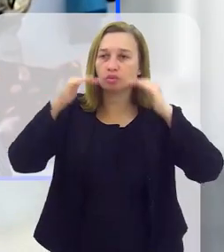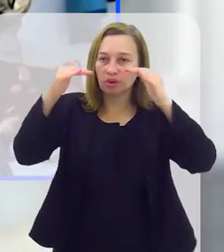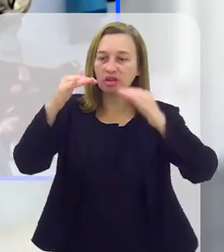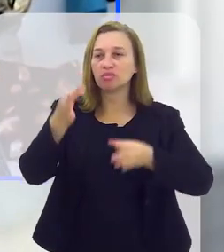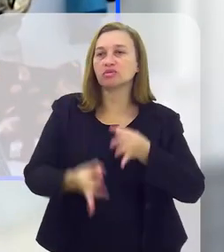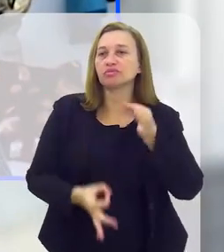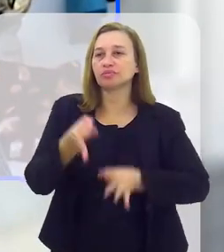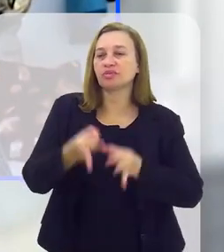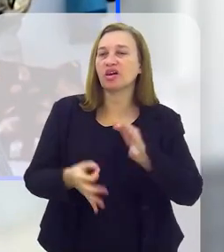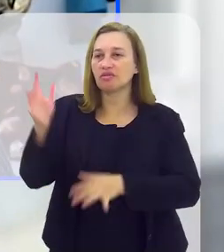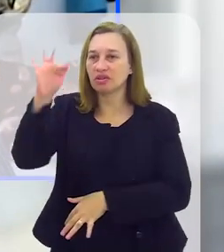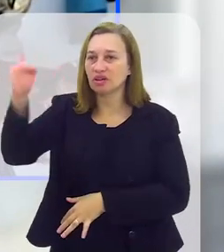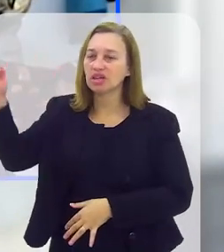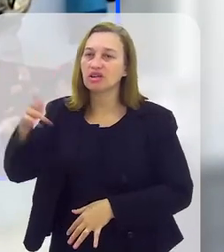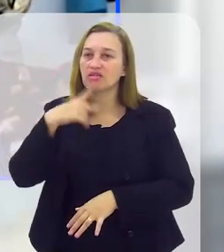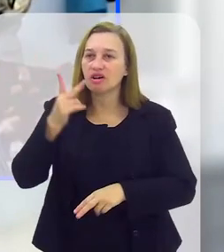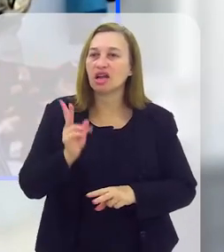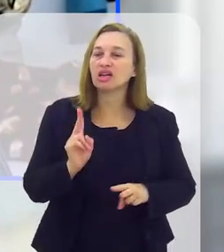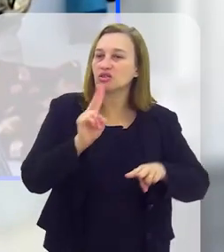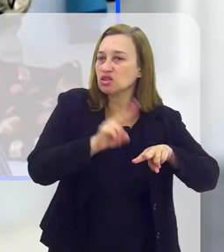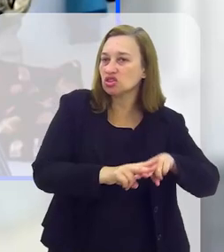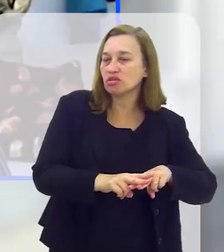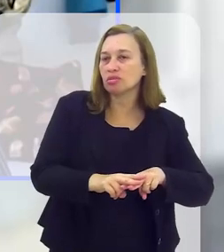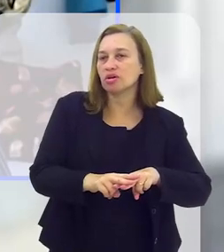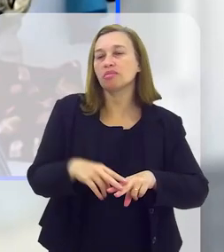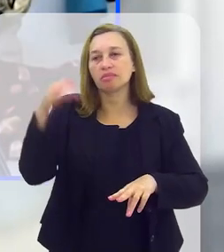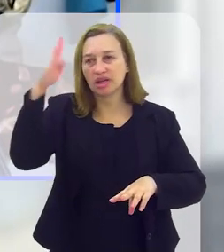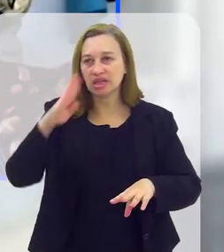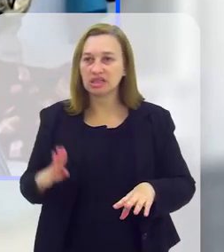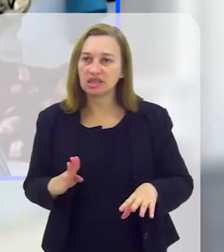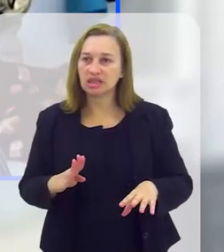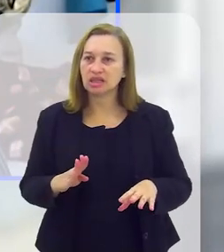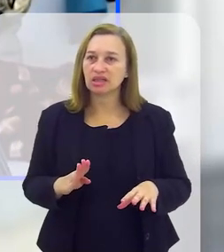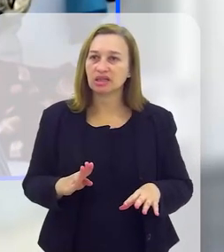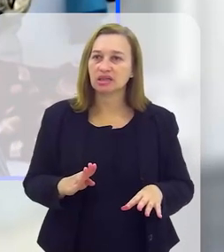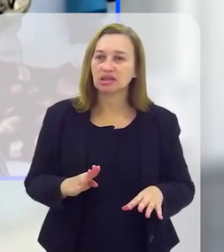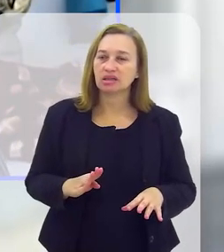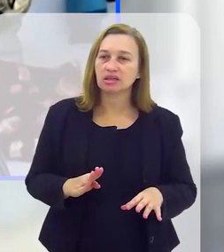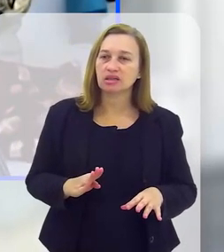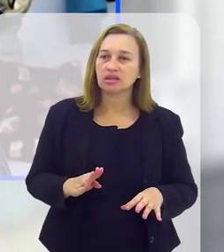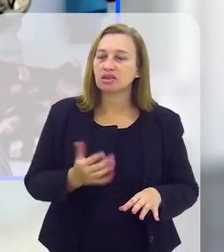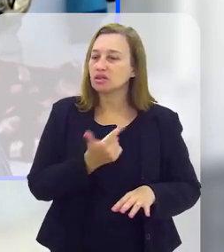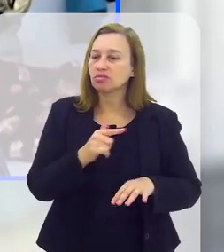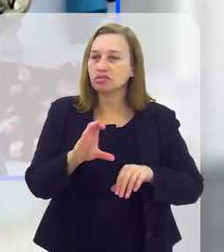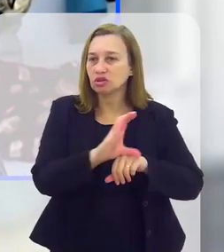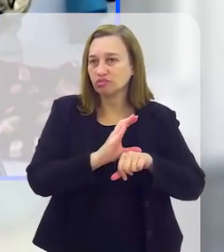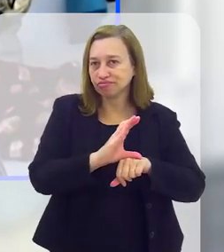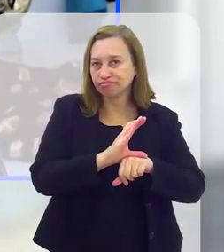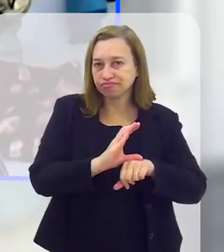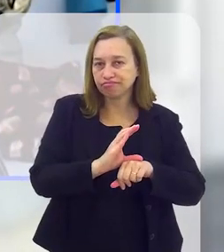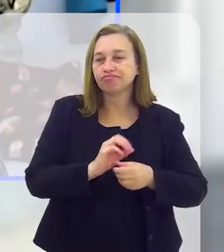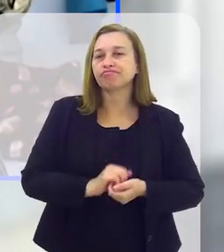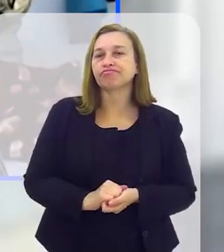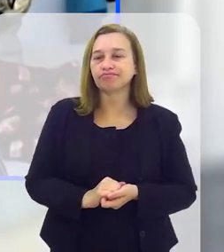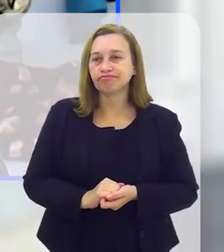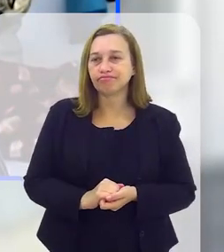Tribunal Federal, que disse que o sistema penitenciário brasileiro encontra-se em estado de